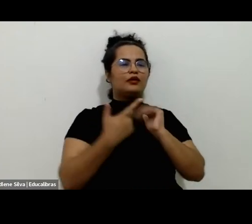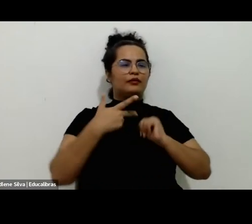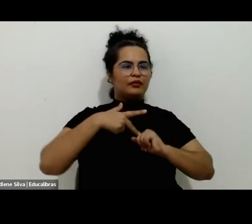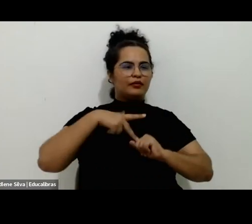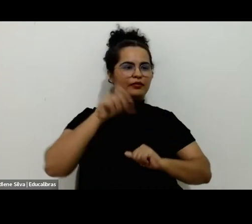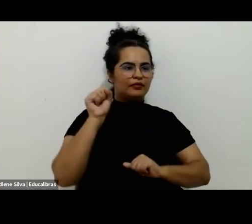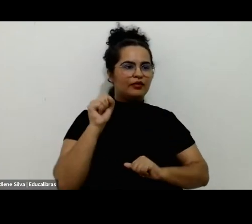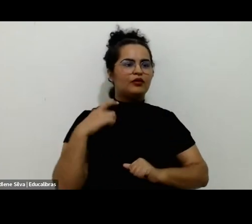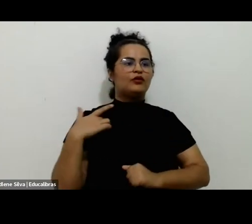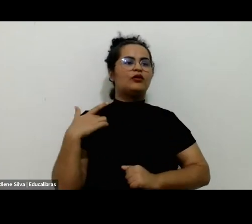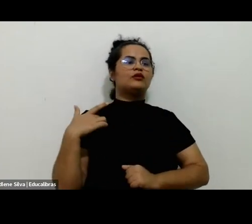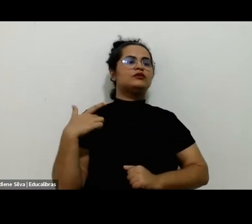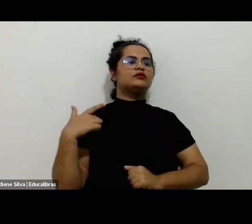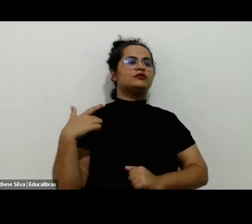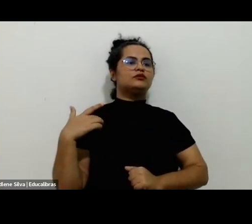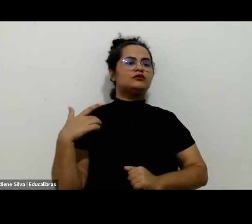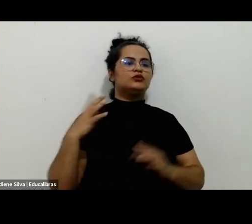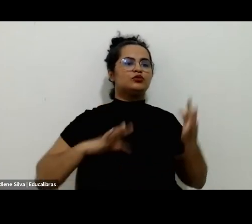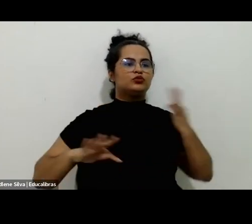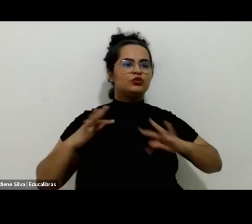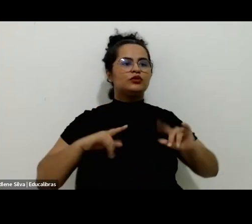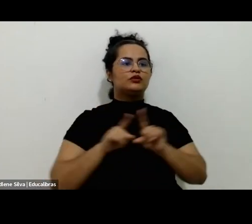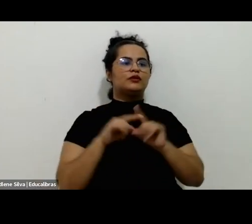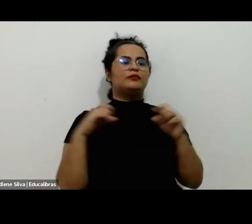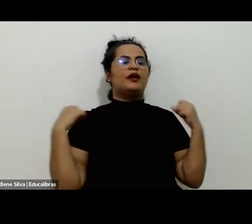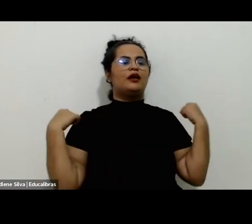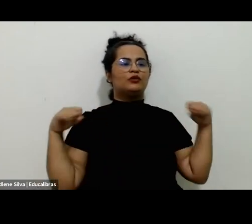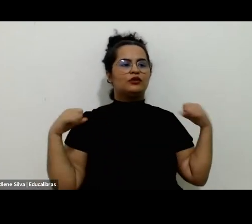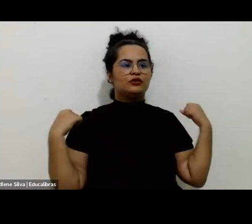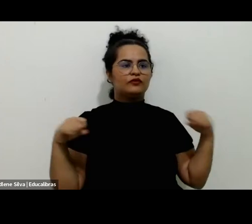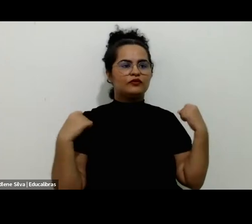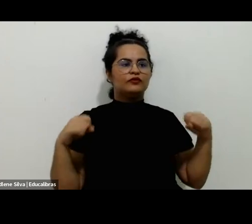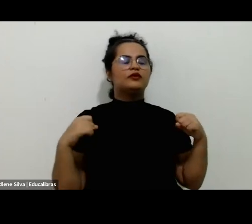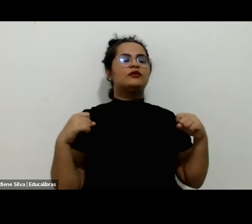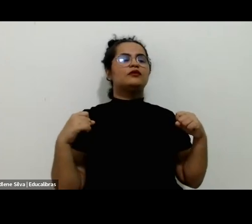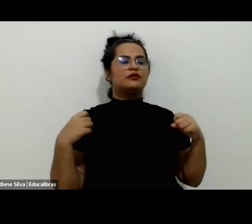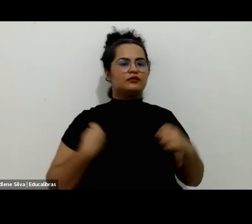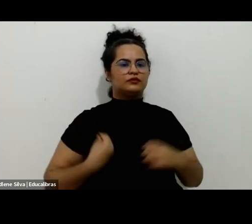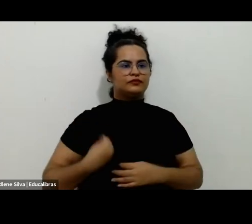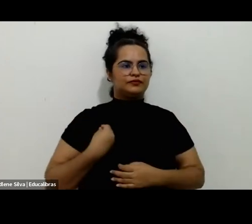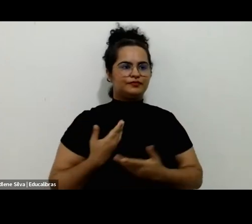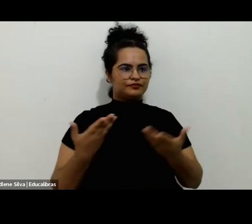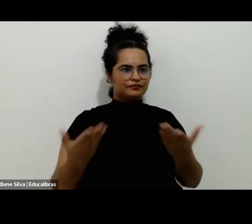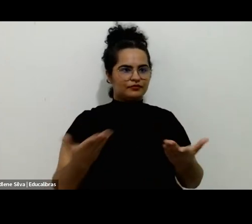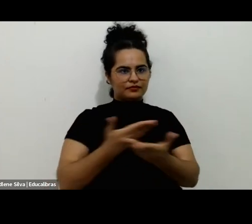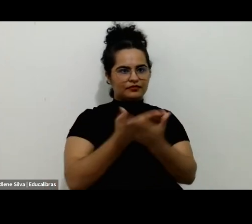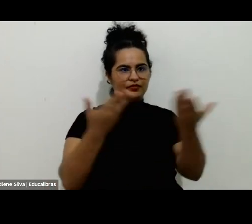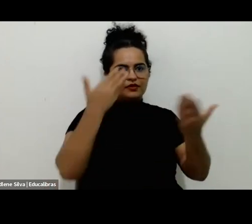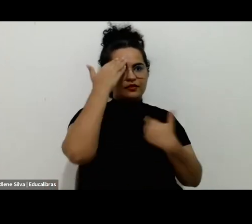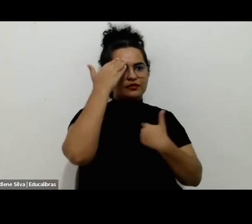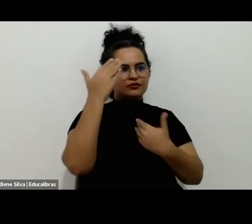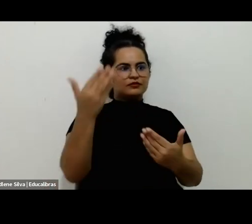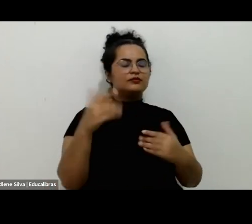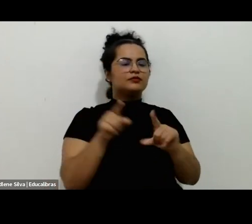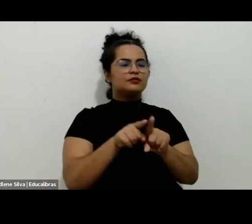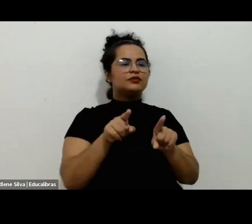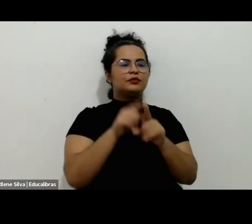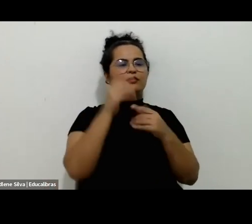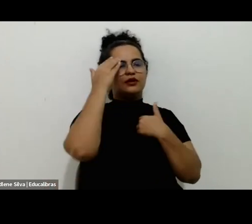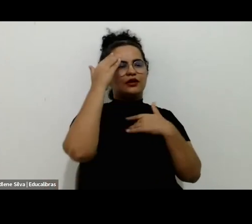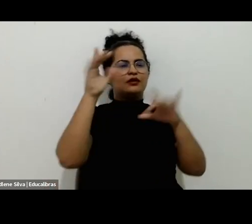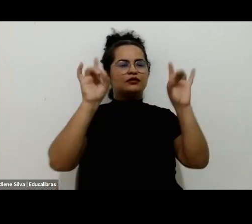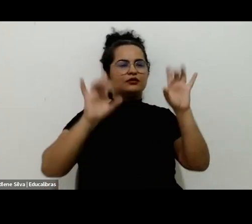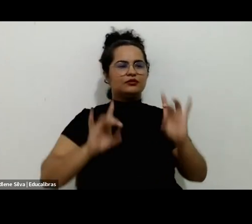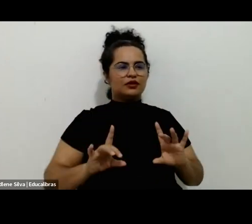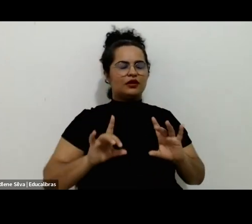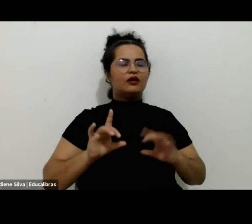em Turismo, também Educação Física, Ciências de Atividade Física, que estão aqui presentes, muito obrigado. Um agradecimento muito especial ao